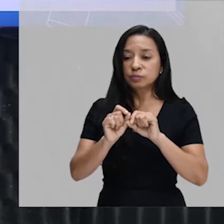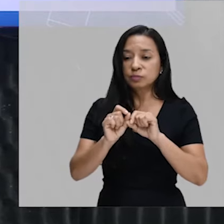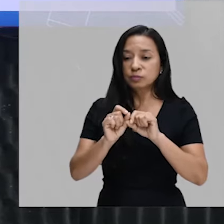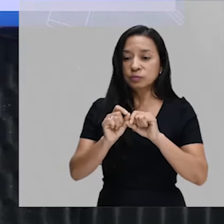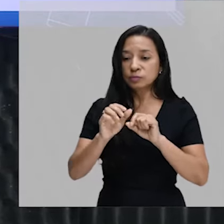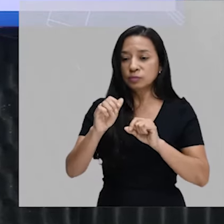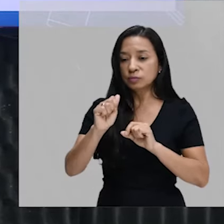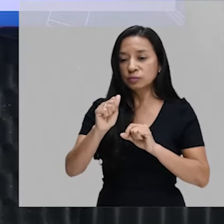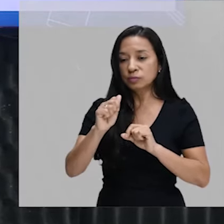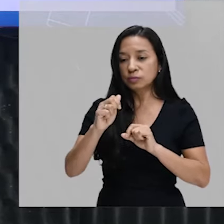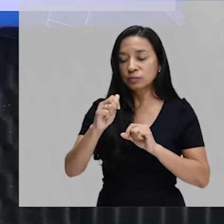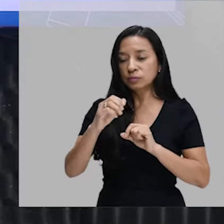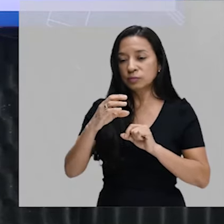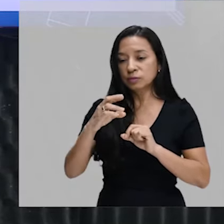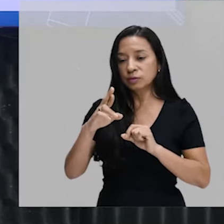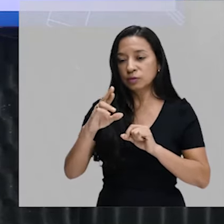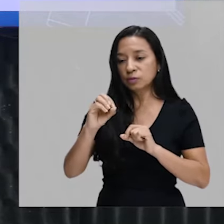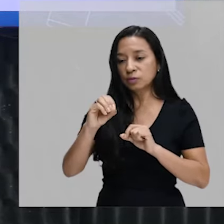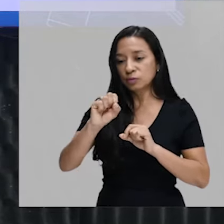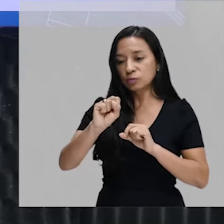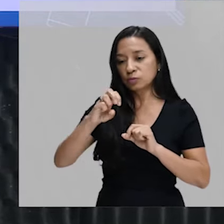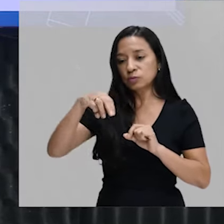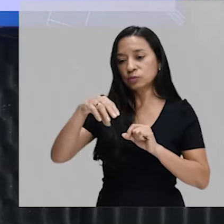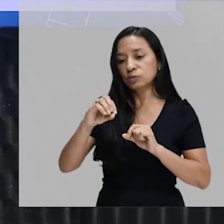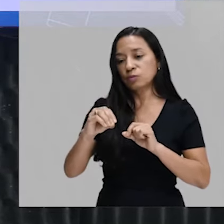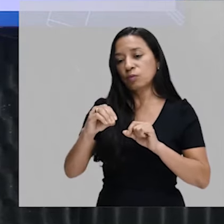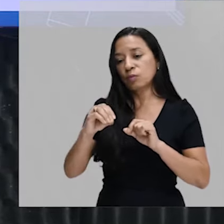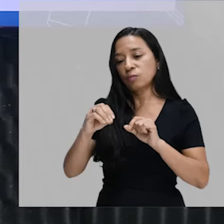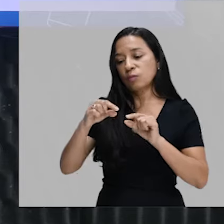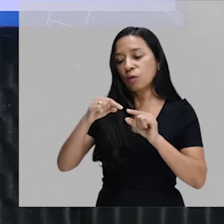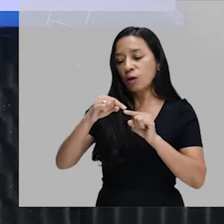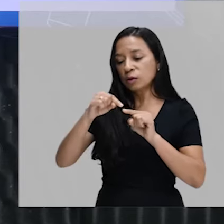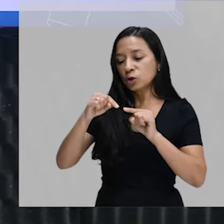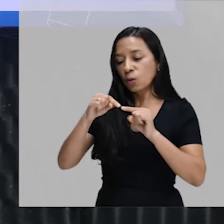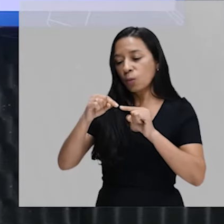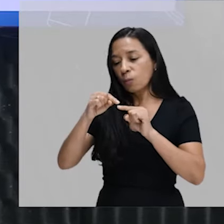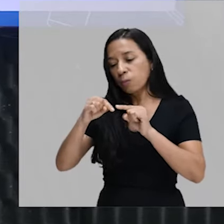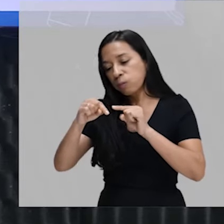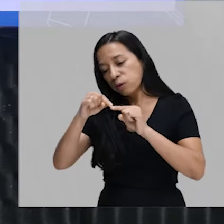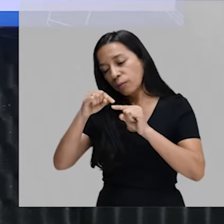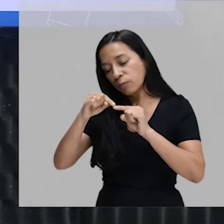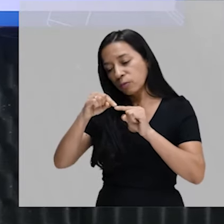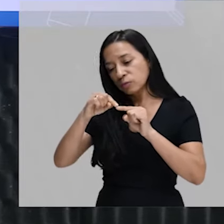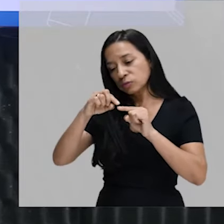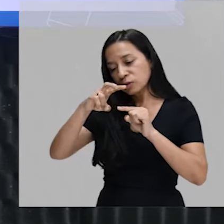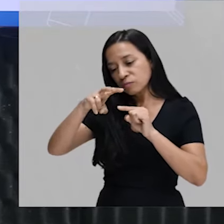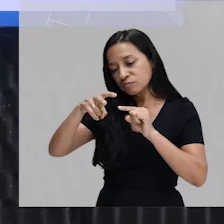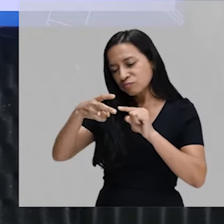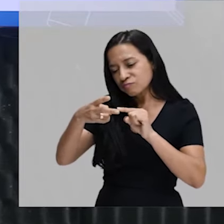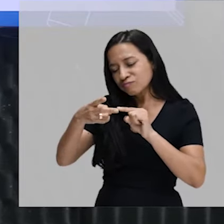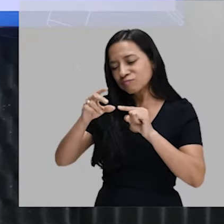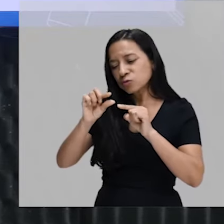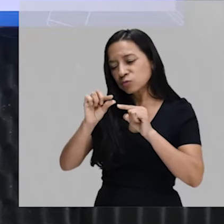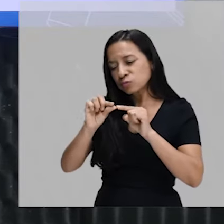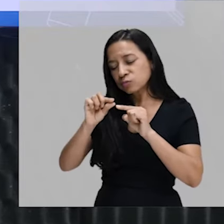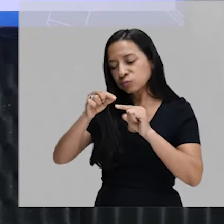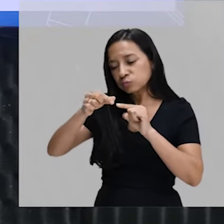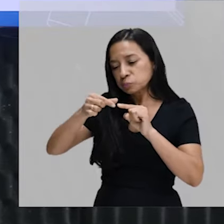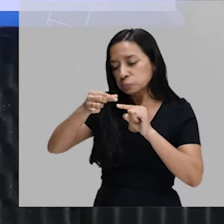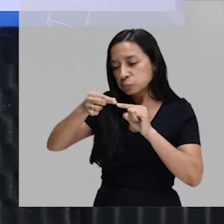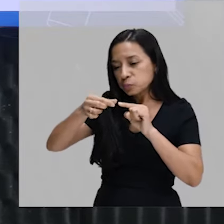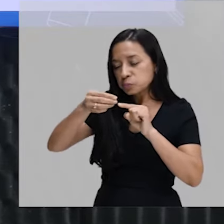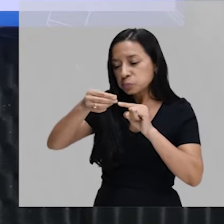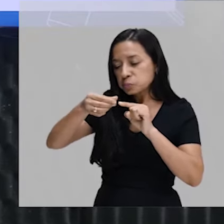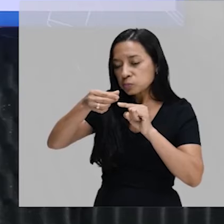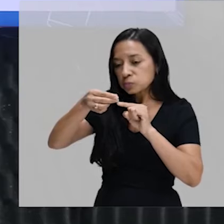que é o acrossomo? O acrossomo é uma bolsinha que fica na cabeça do espermatozoide, cheia de uma enzima chamada